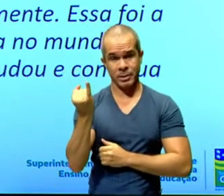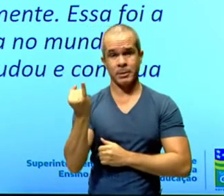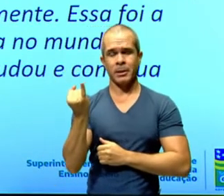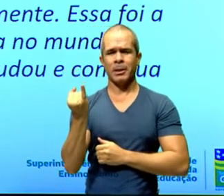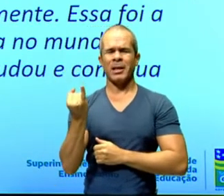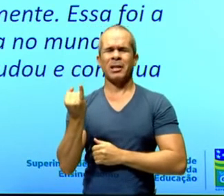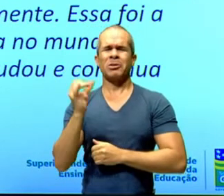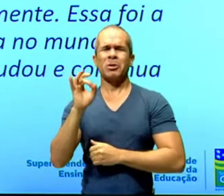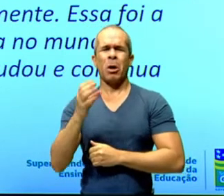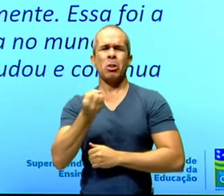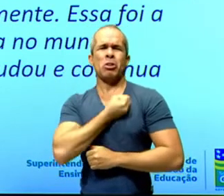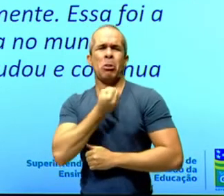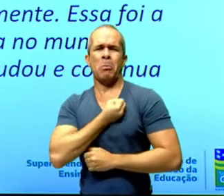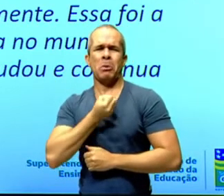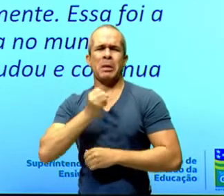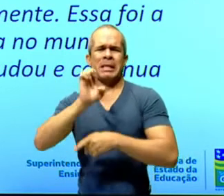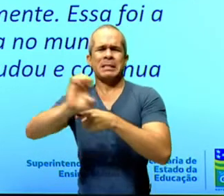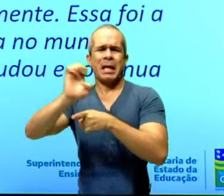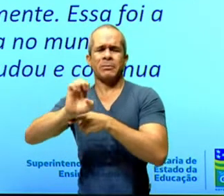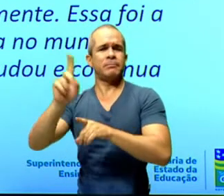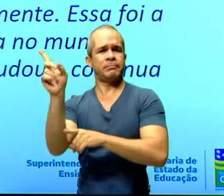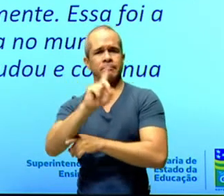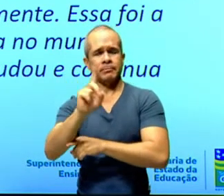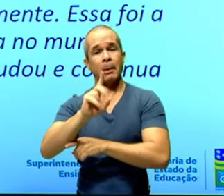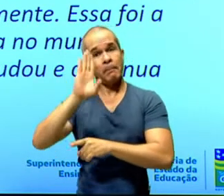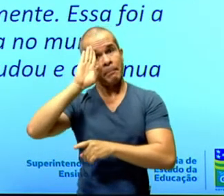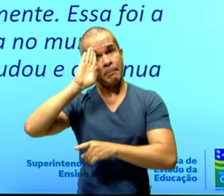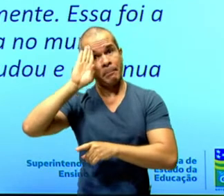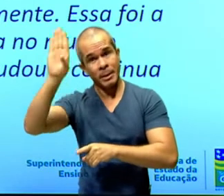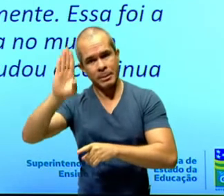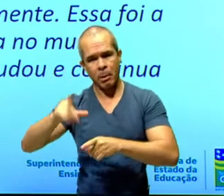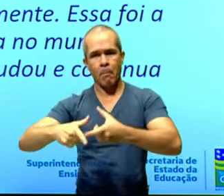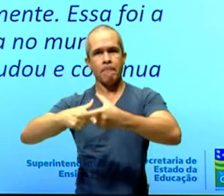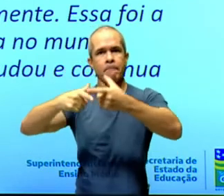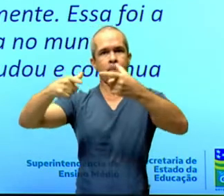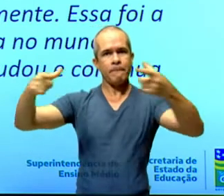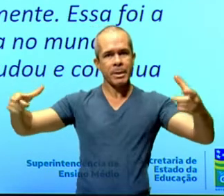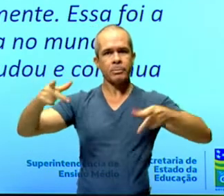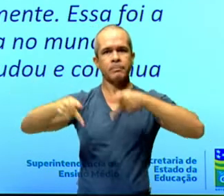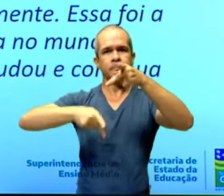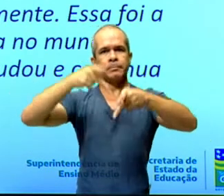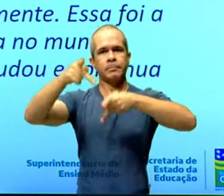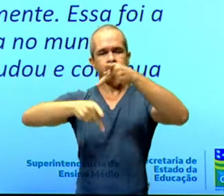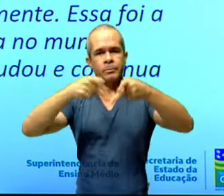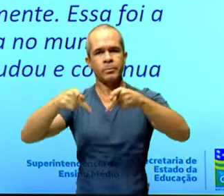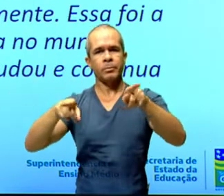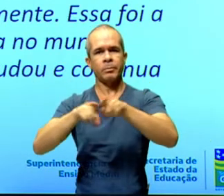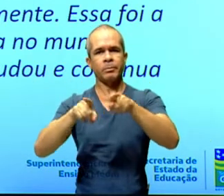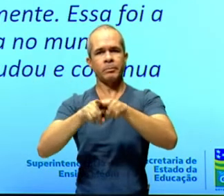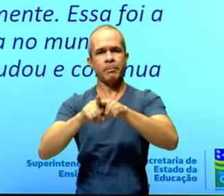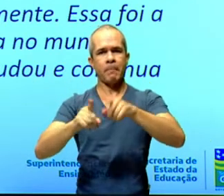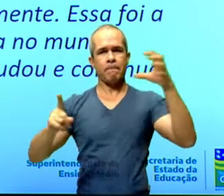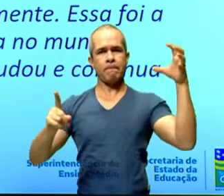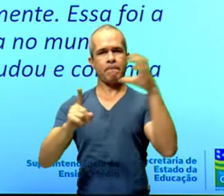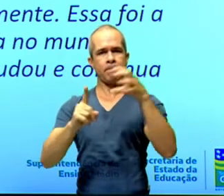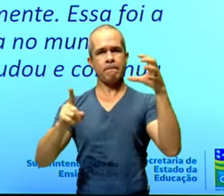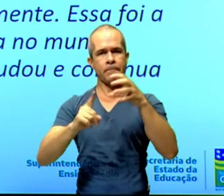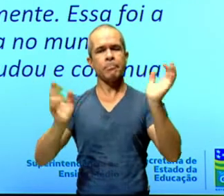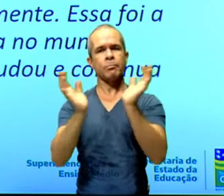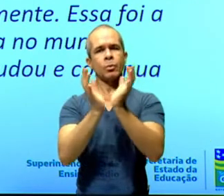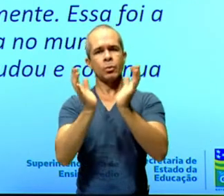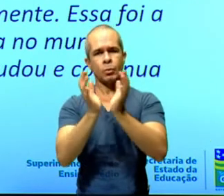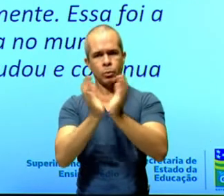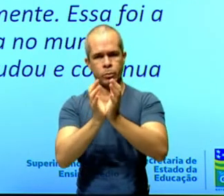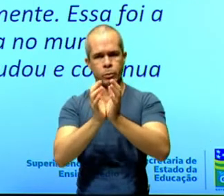era um número, mas seu enorme e crescente peso demográfico e a pressão que representava coletivamente.